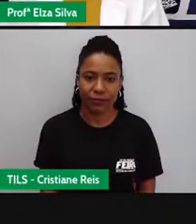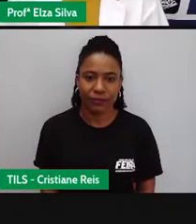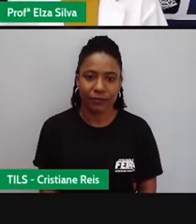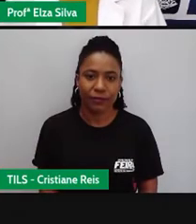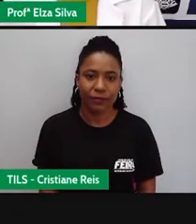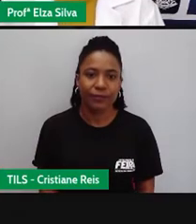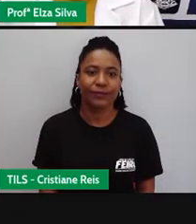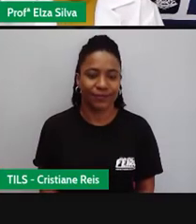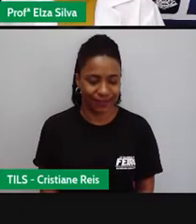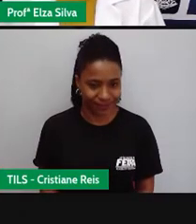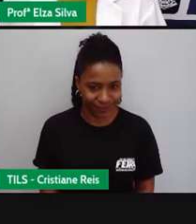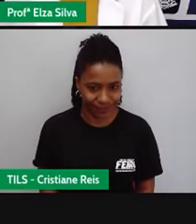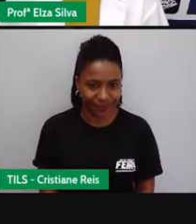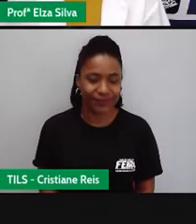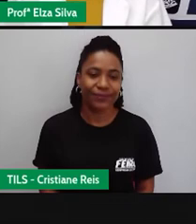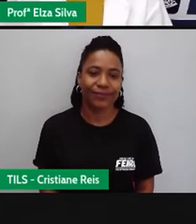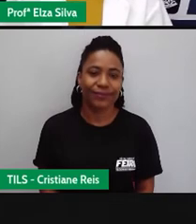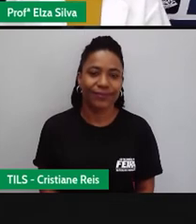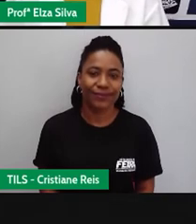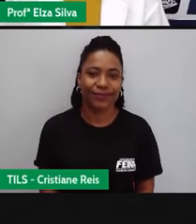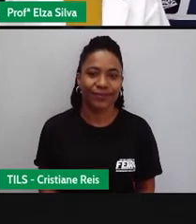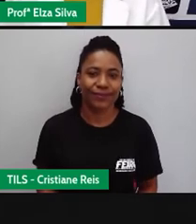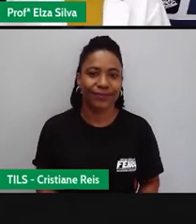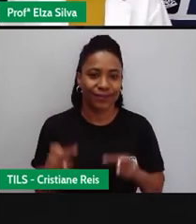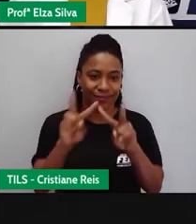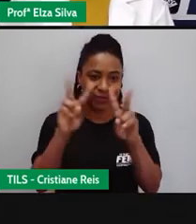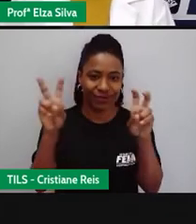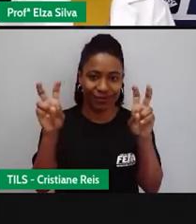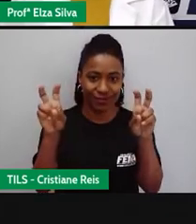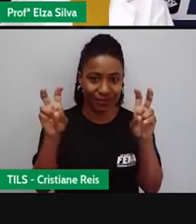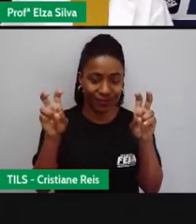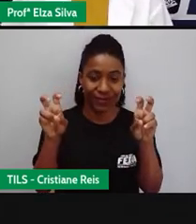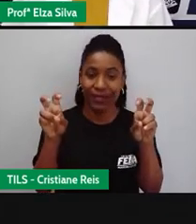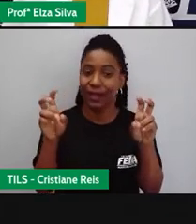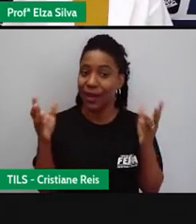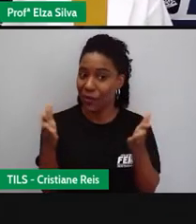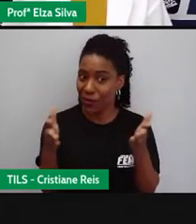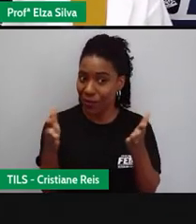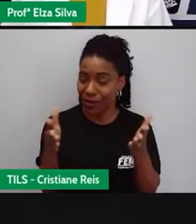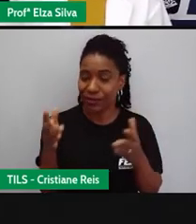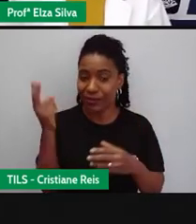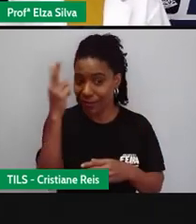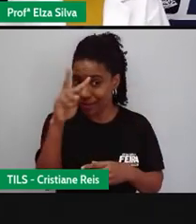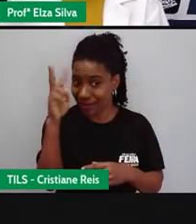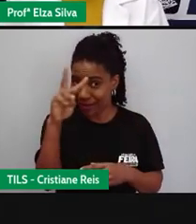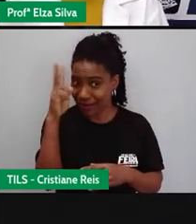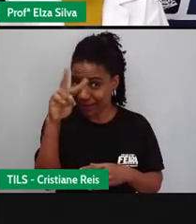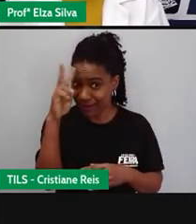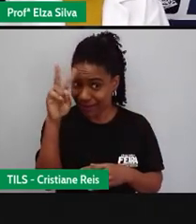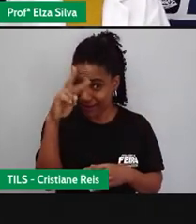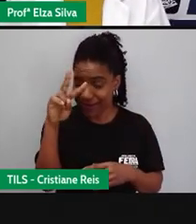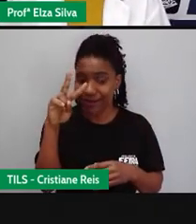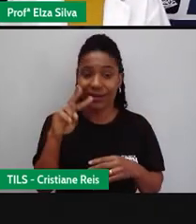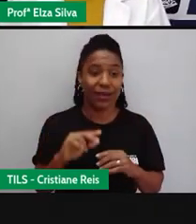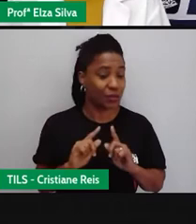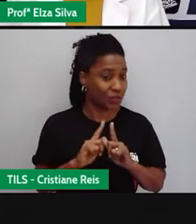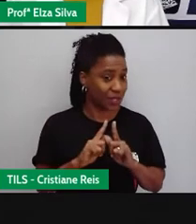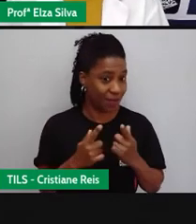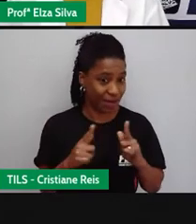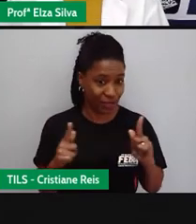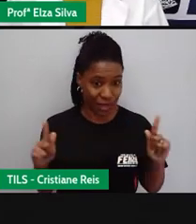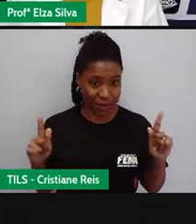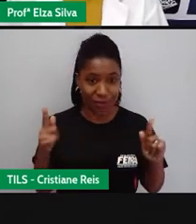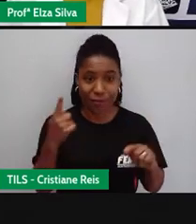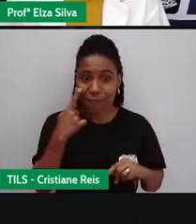Então, grammar review. Vamos fazer agora uma revisão gramatical. Porque nós, em